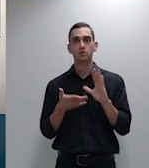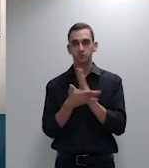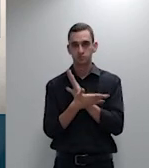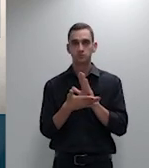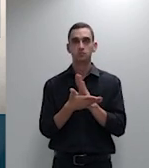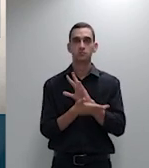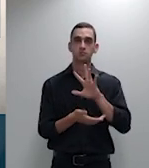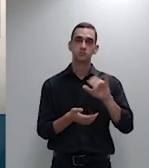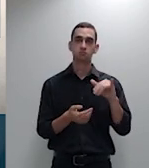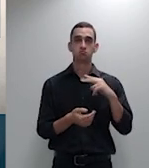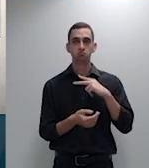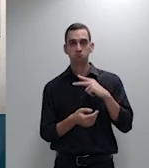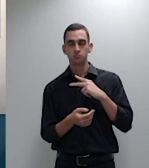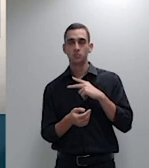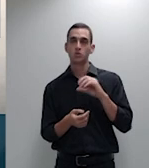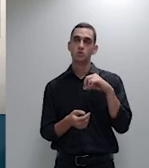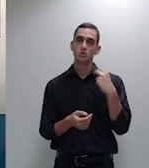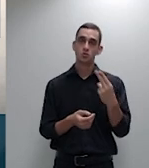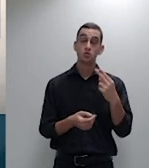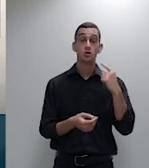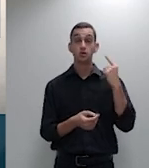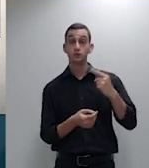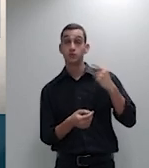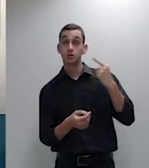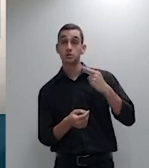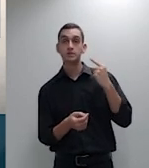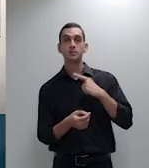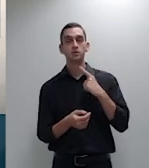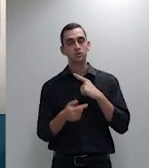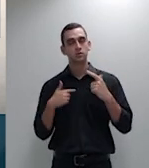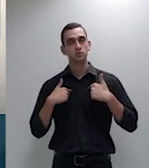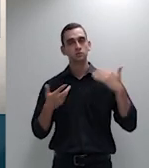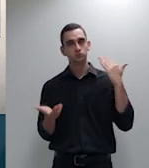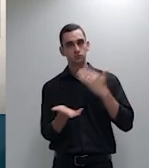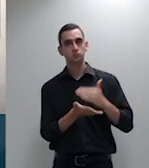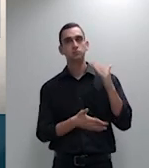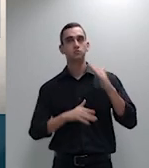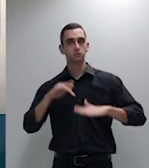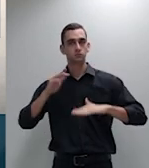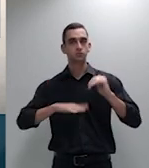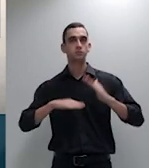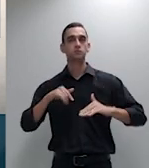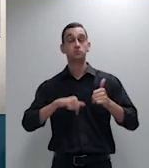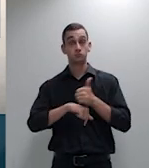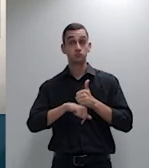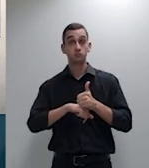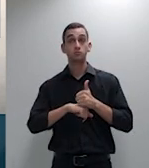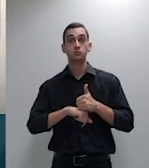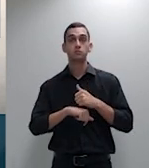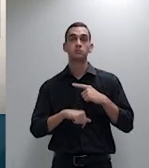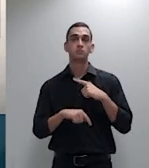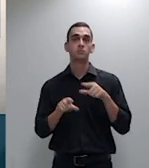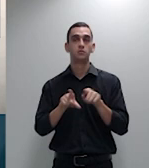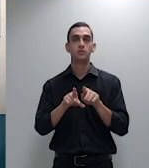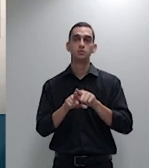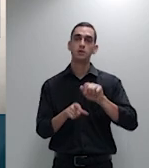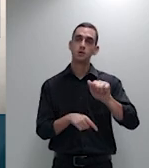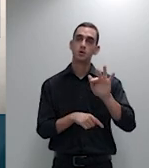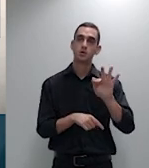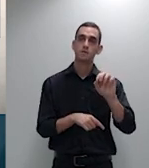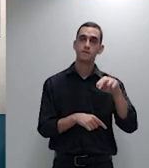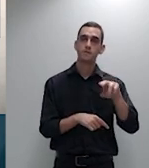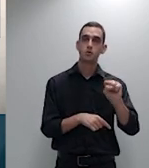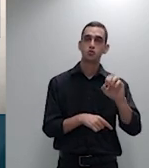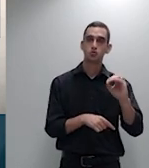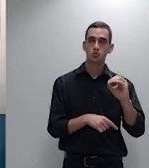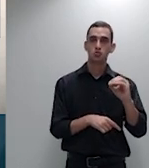advocacia no início da minha profissão com o doutor Alfonso Mazelli lá no Rio de Janeiro pela Unimed